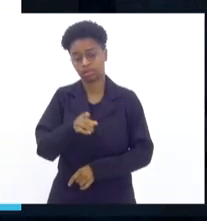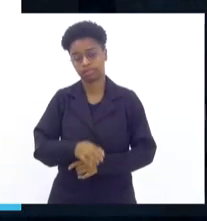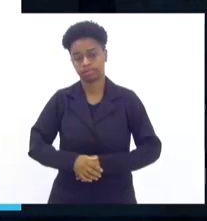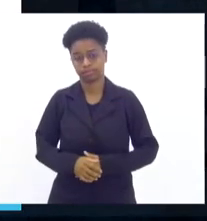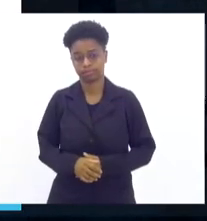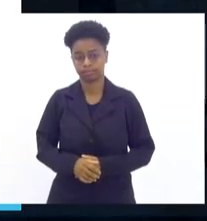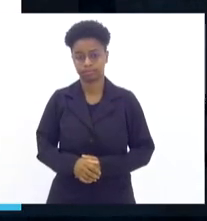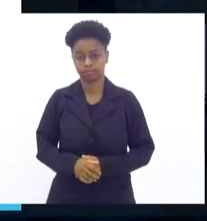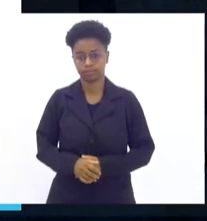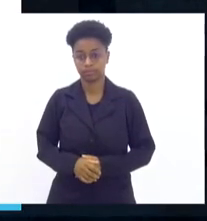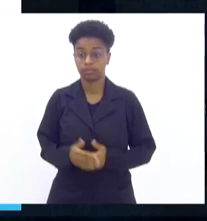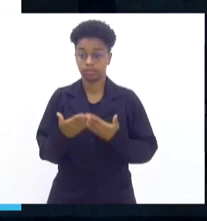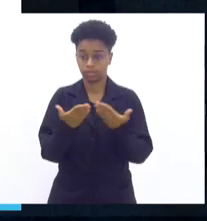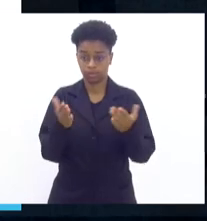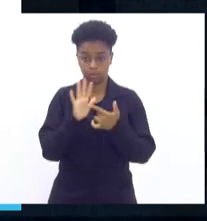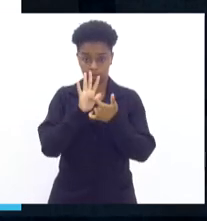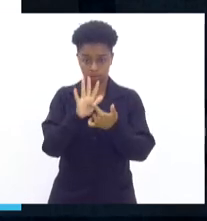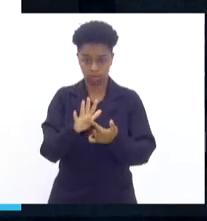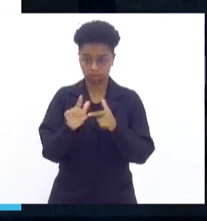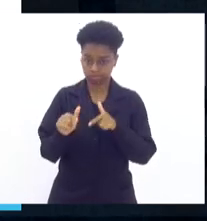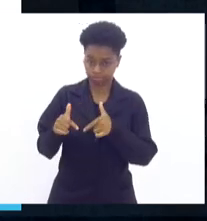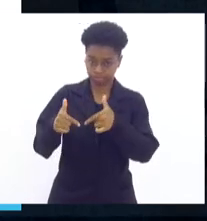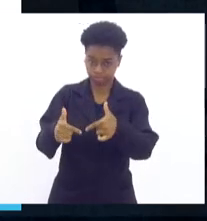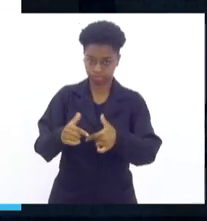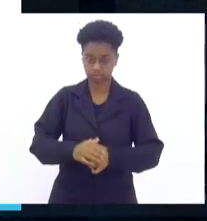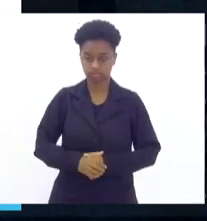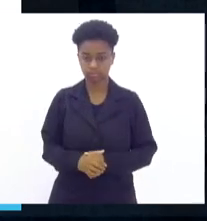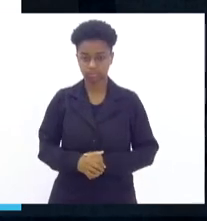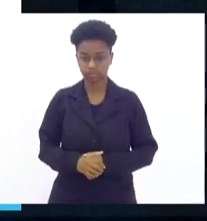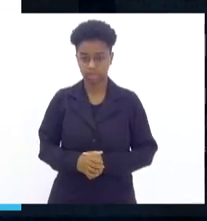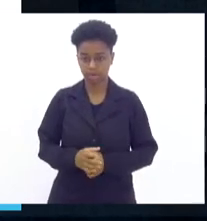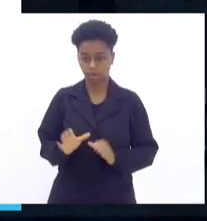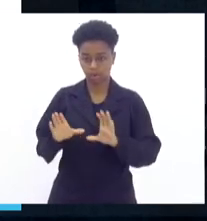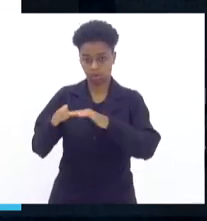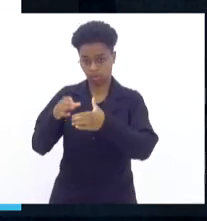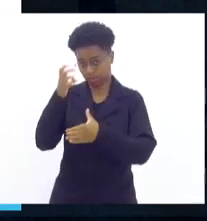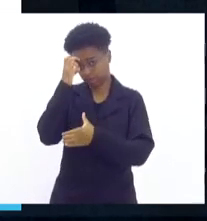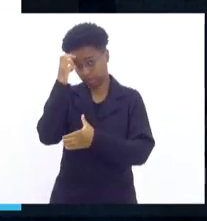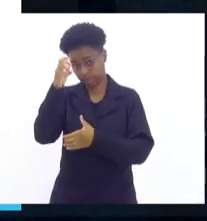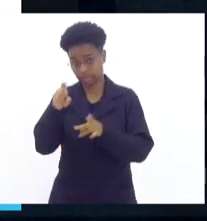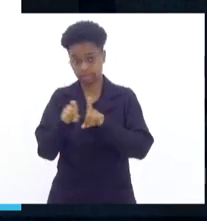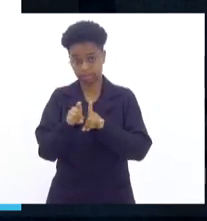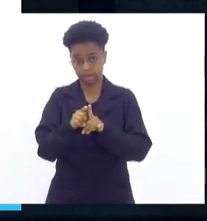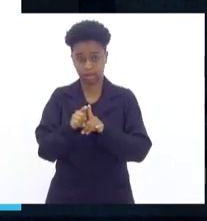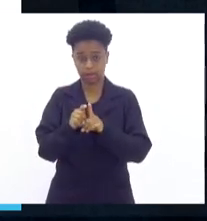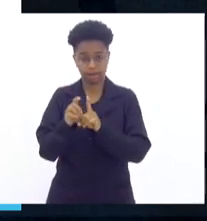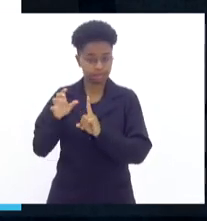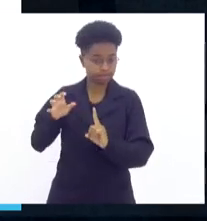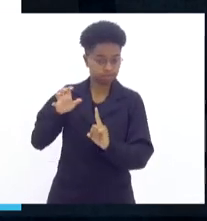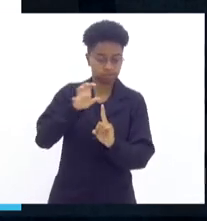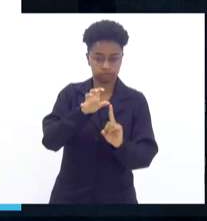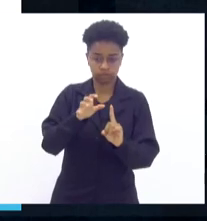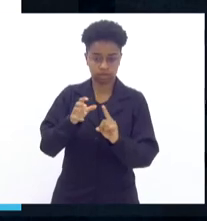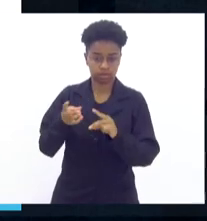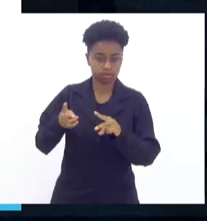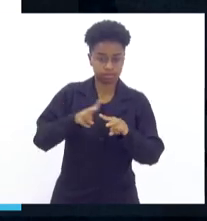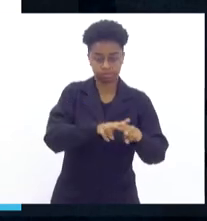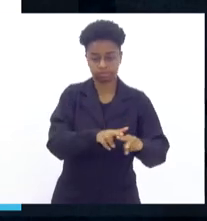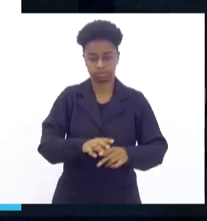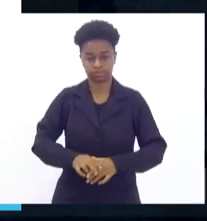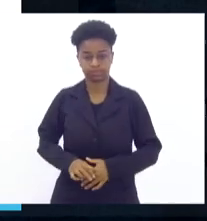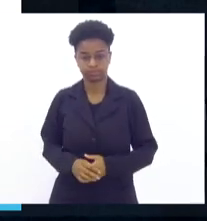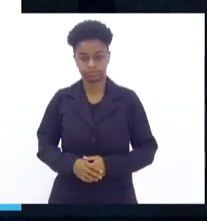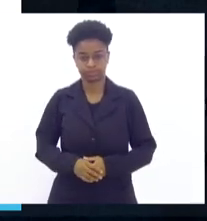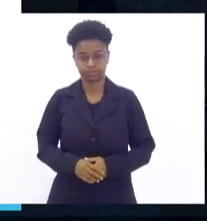Essas aí são nossas operações, tanto de inteligência como operações repressivas, que foram,